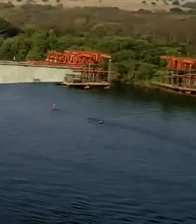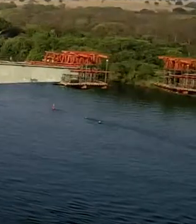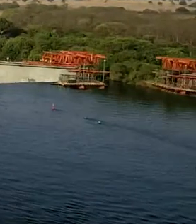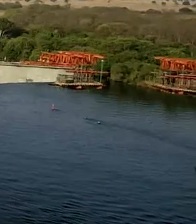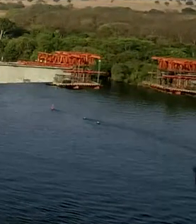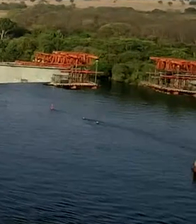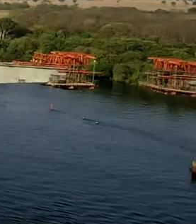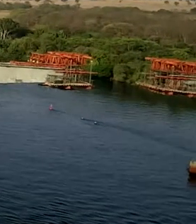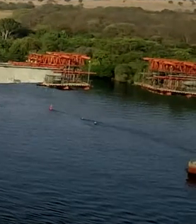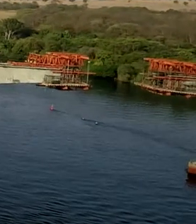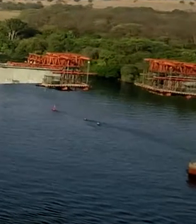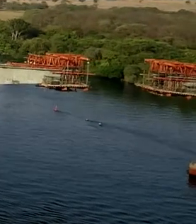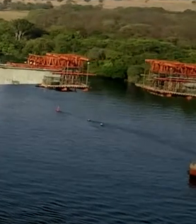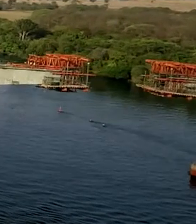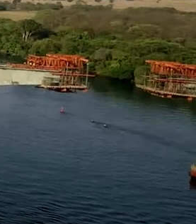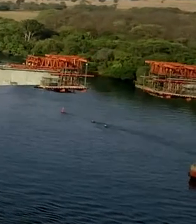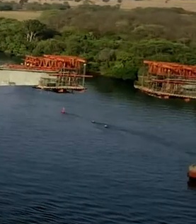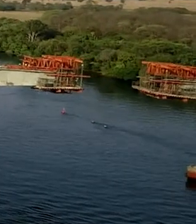Acesse